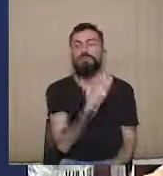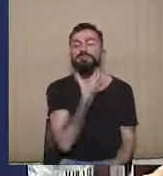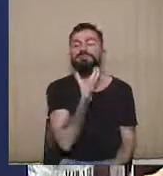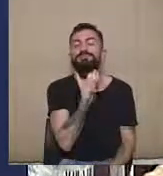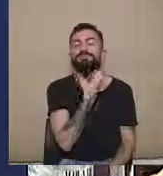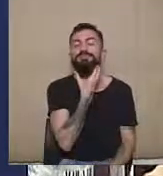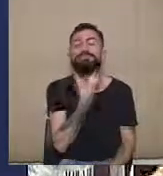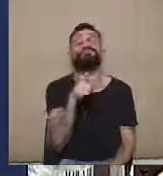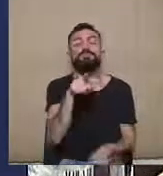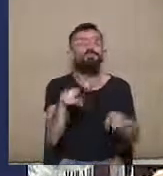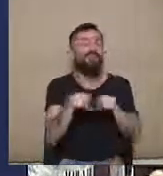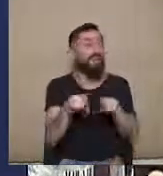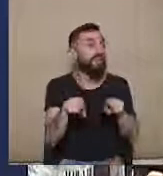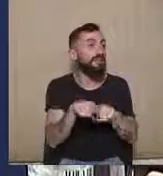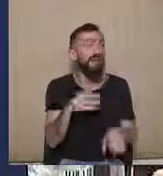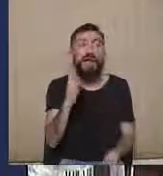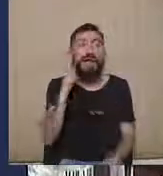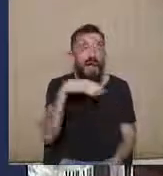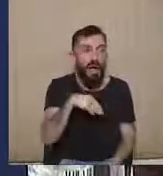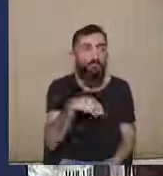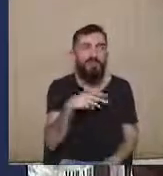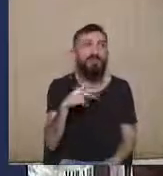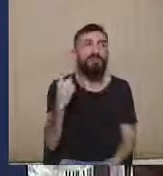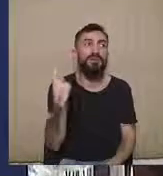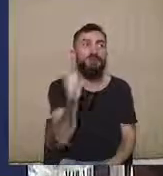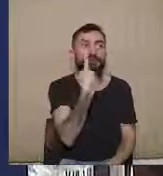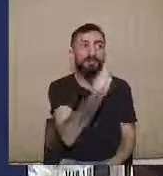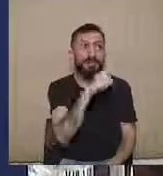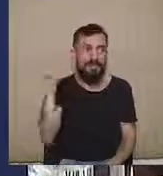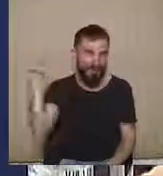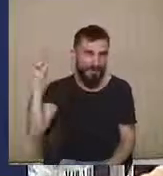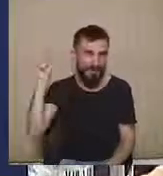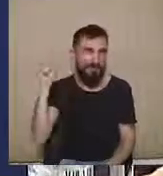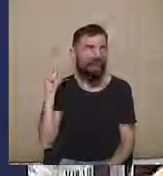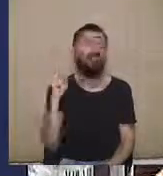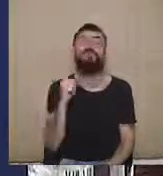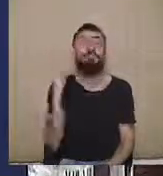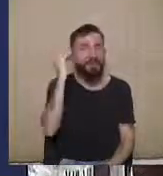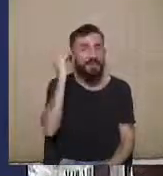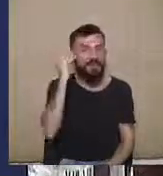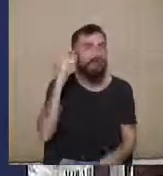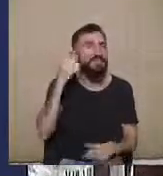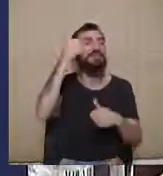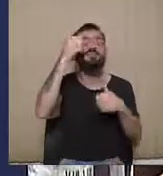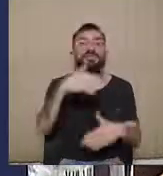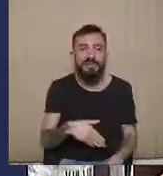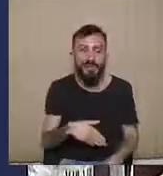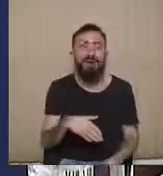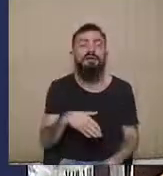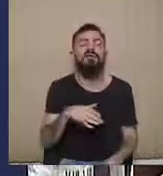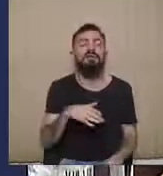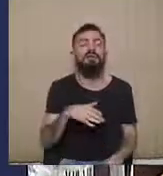E, rapidamente, também, só para a gente finalizar, tratar alguma coisinha sobre a ação de impugnação de